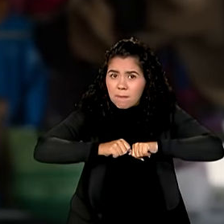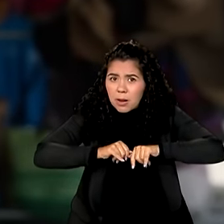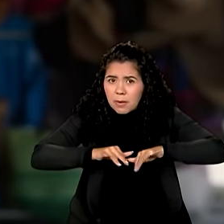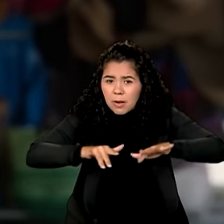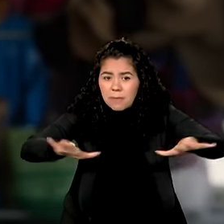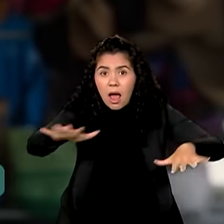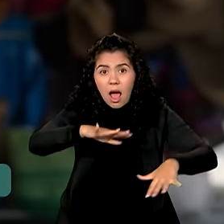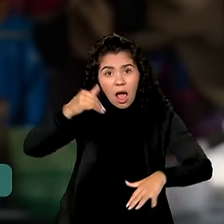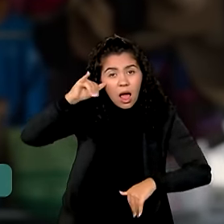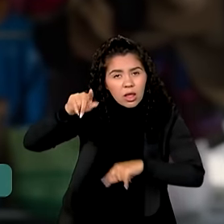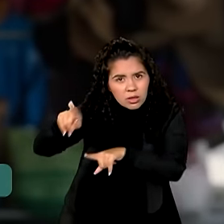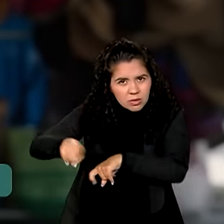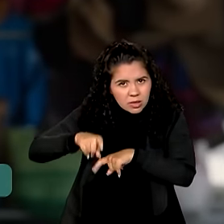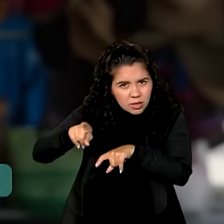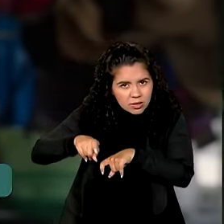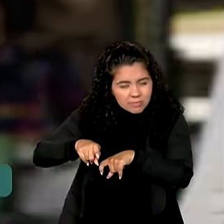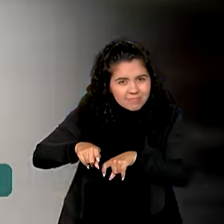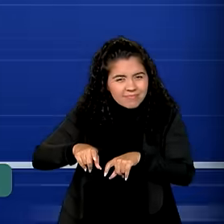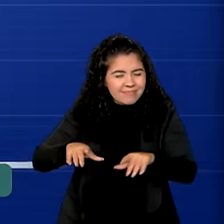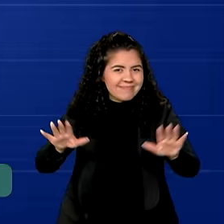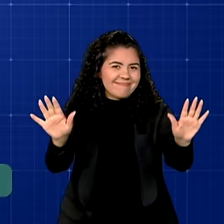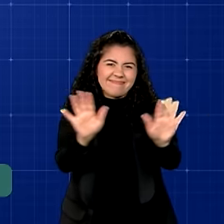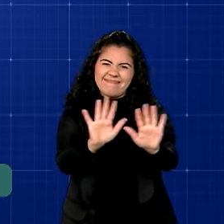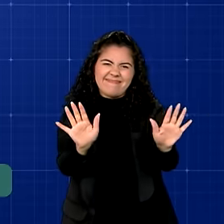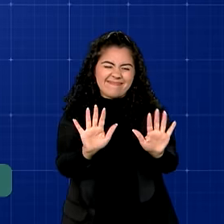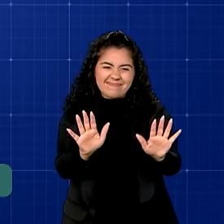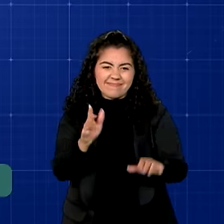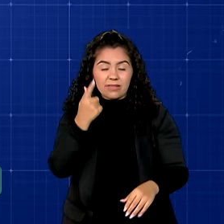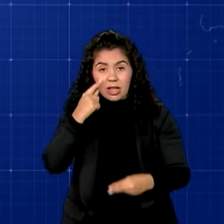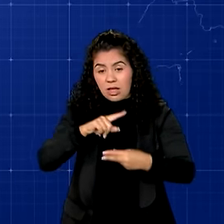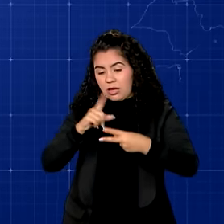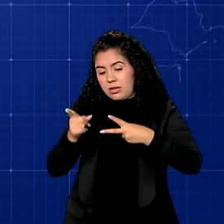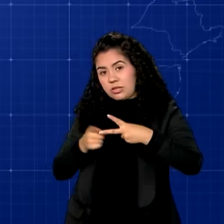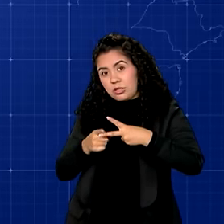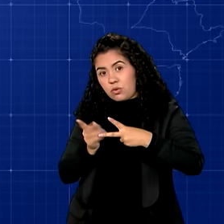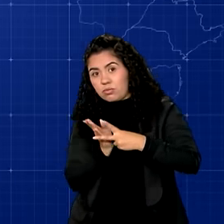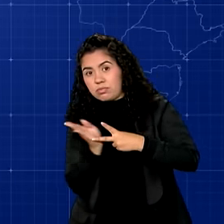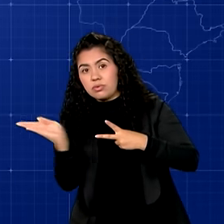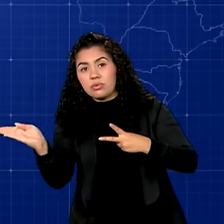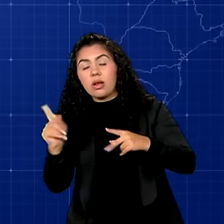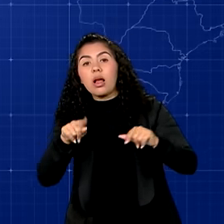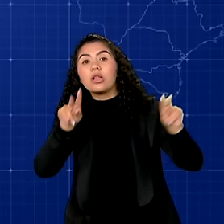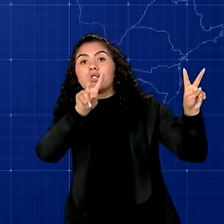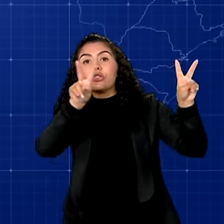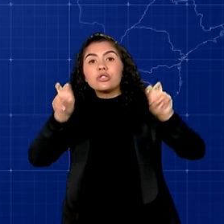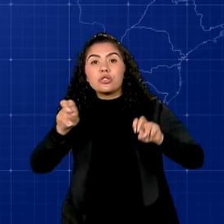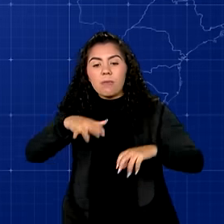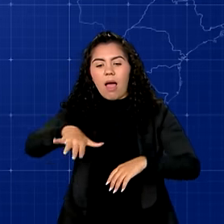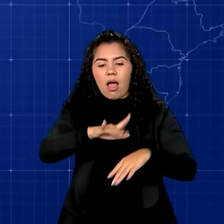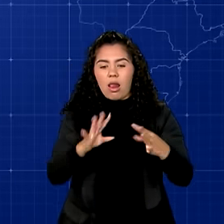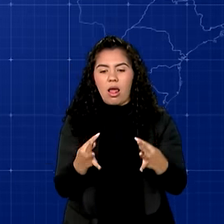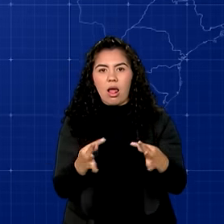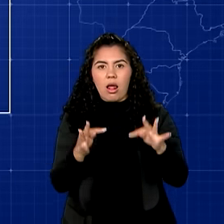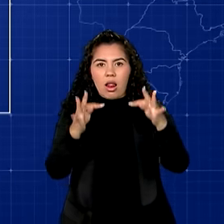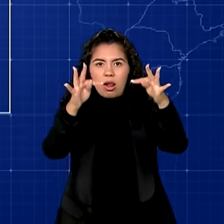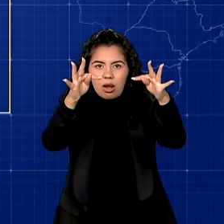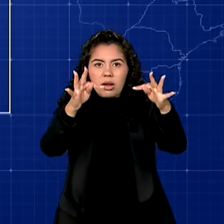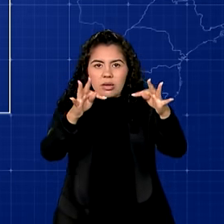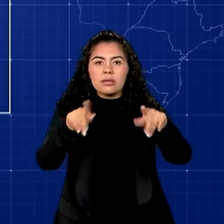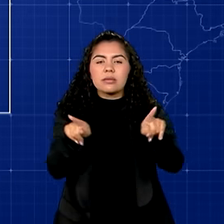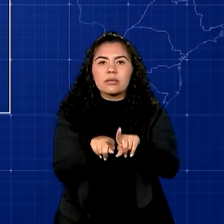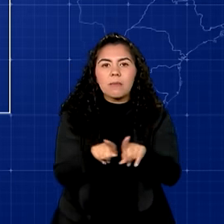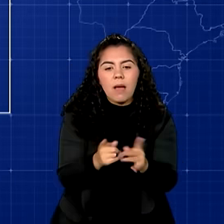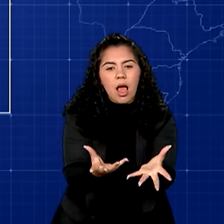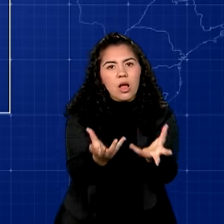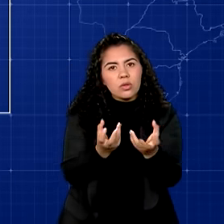produzir mais energia? Nada disso. O segundo eixo do plano é o adensamento tecnológico, que nada mais é do que a adoção